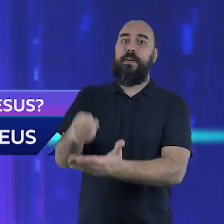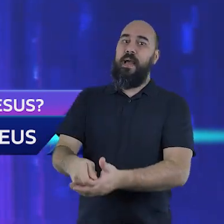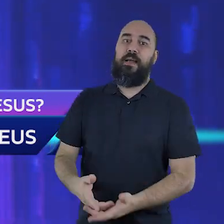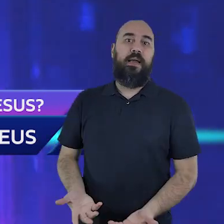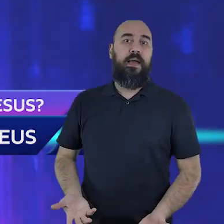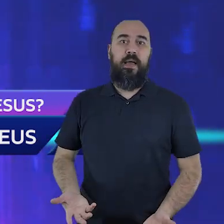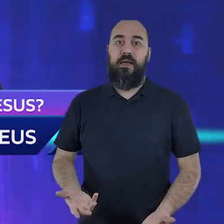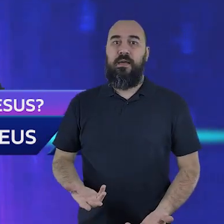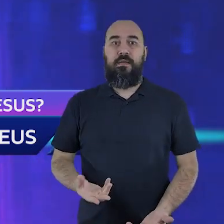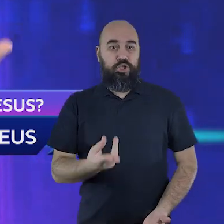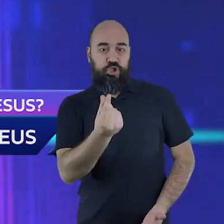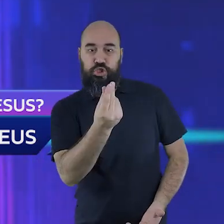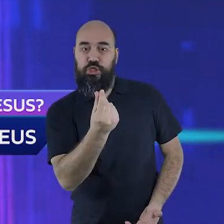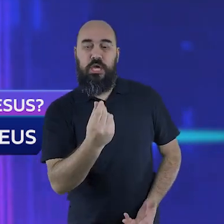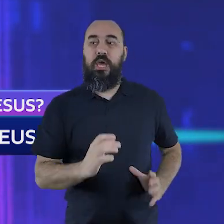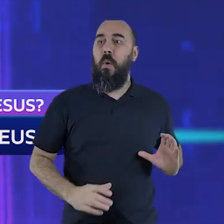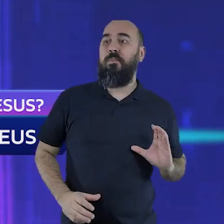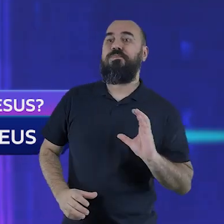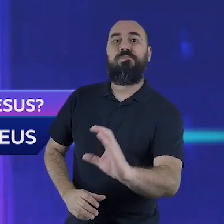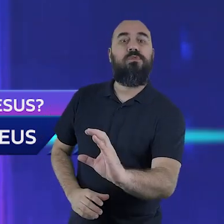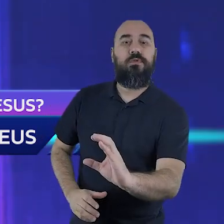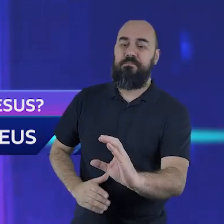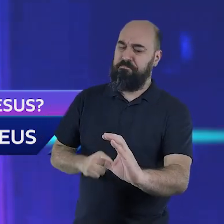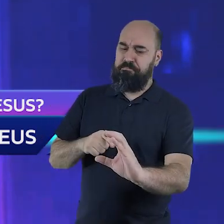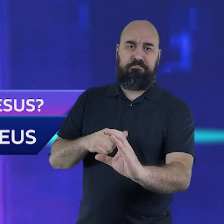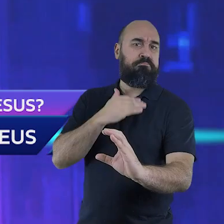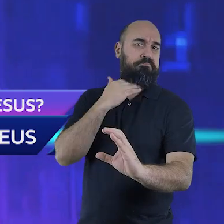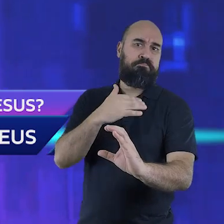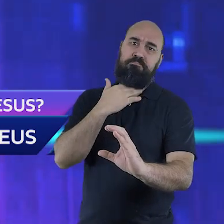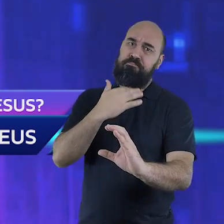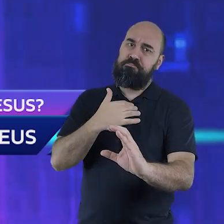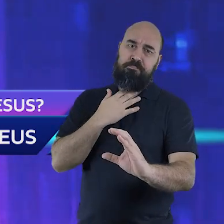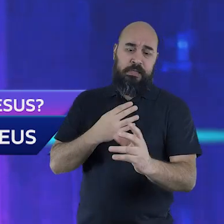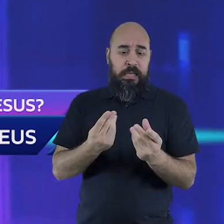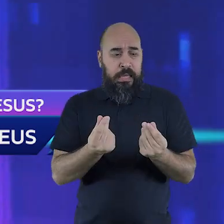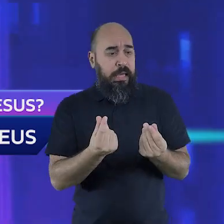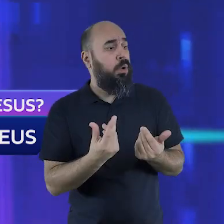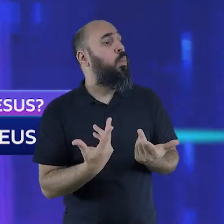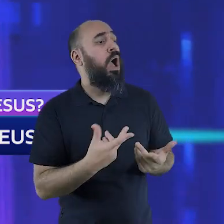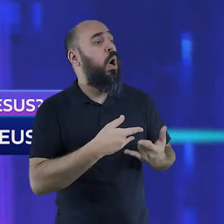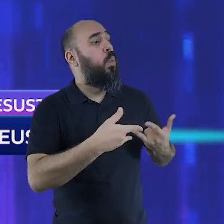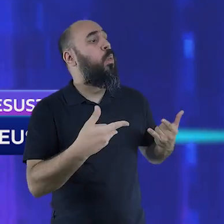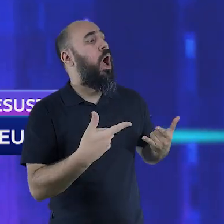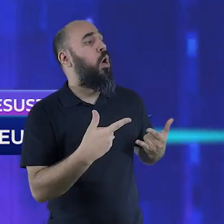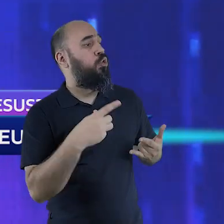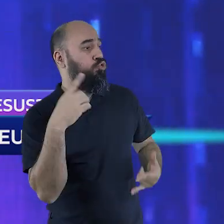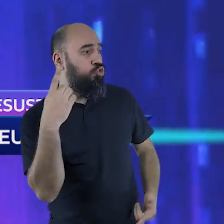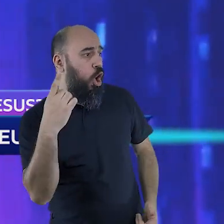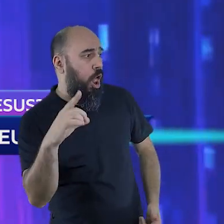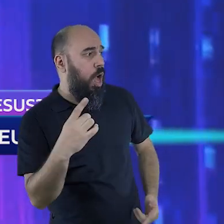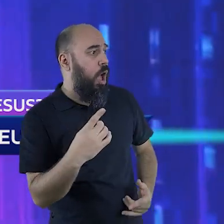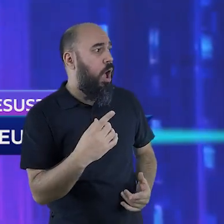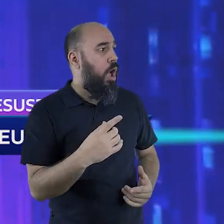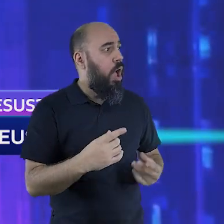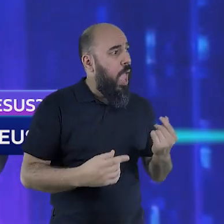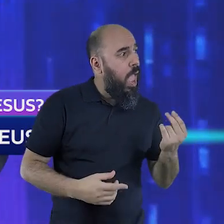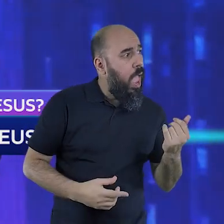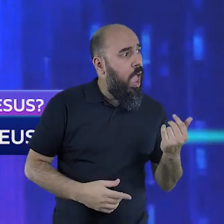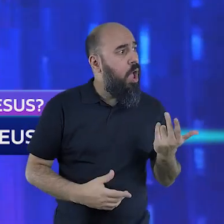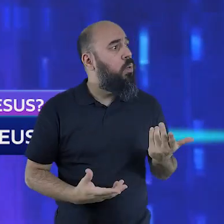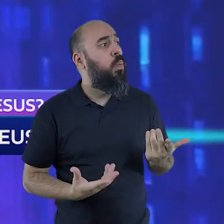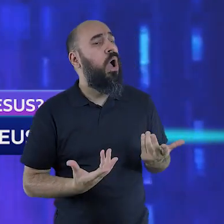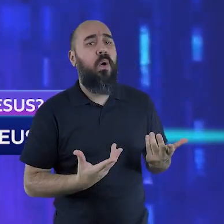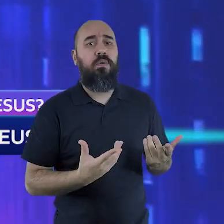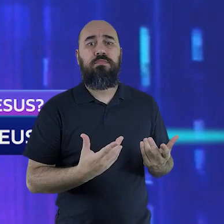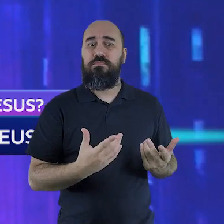temos os meios para pagar esta dívida. Mas o que nós encontramos na Bíblia é